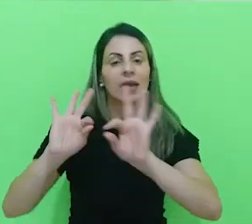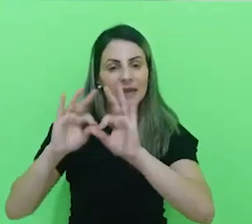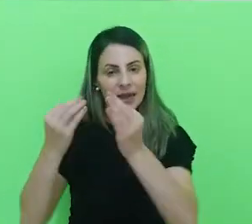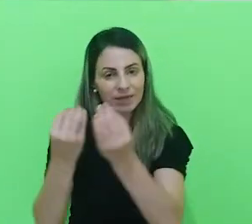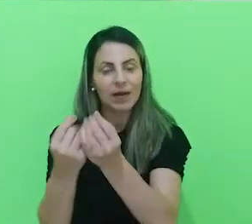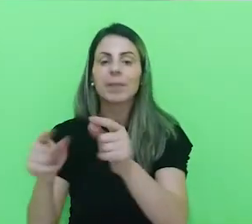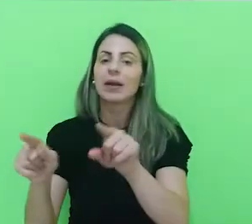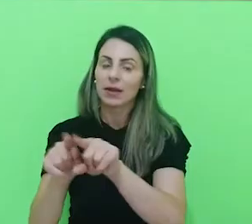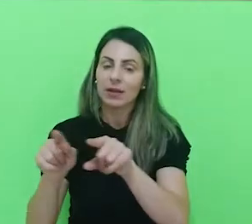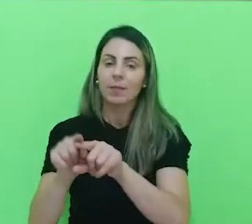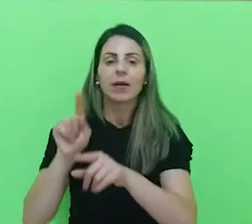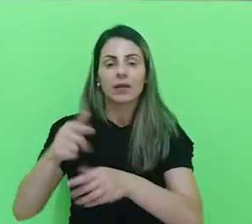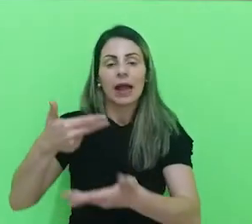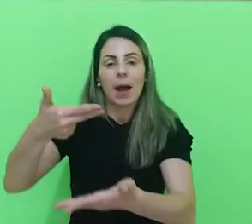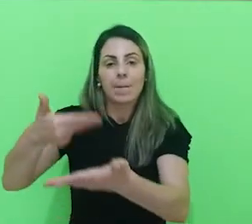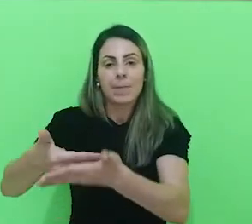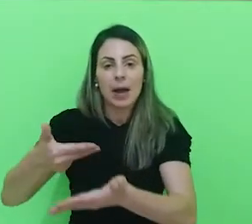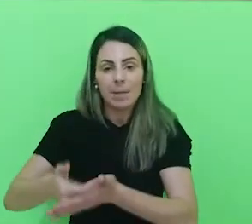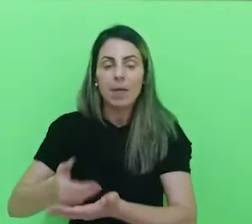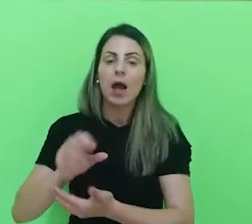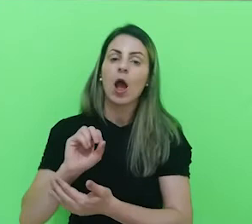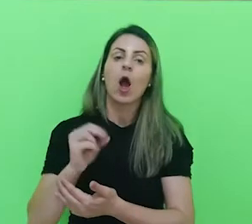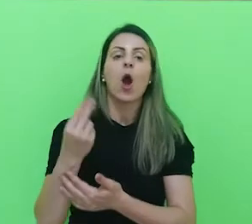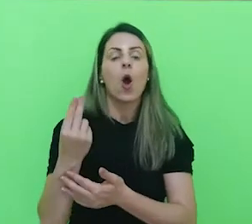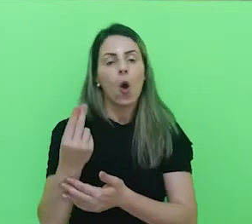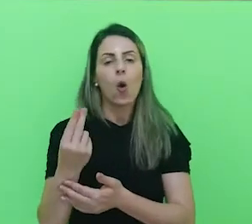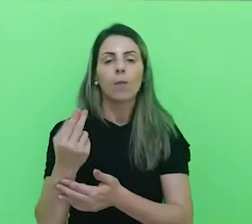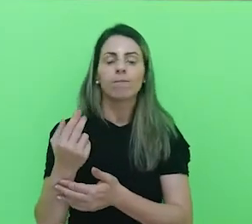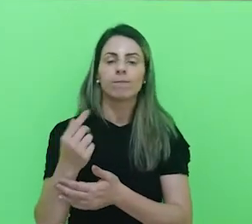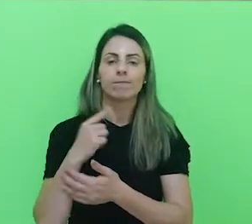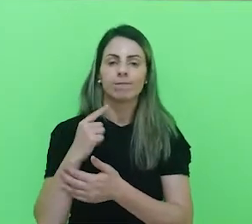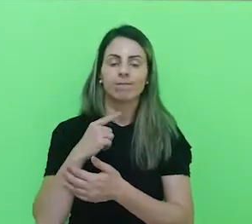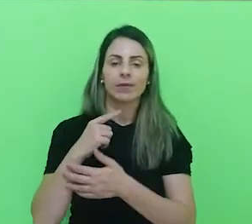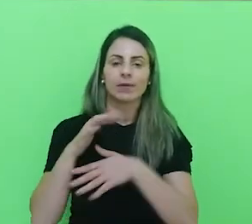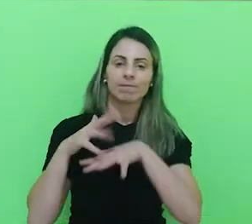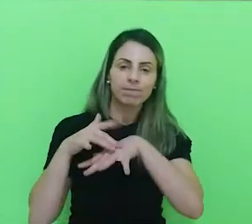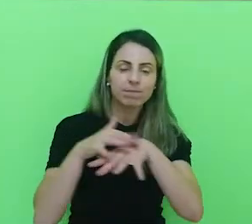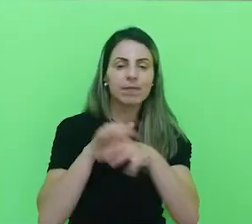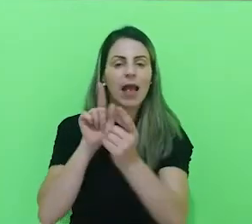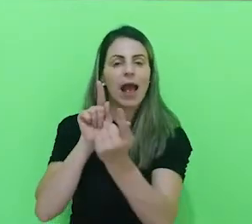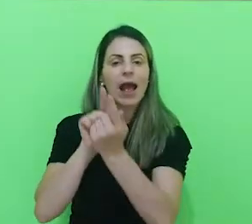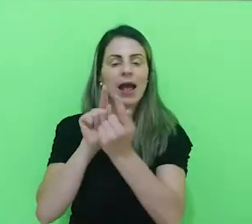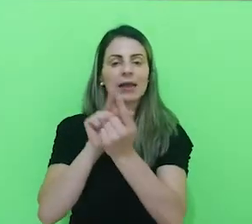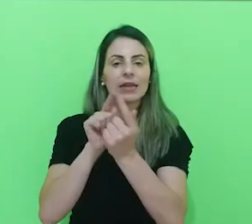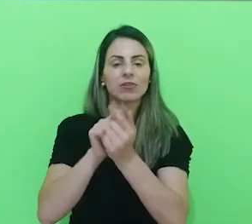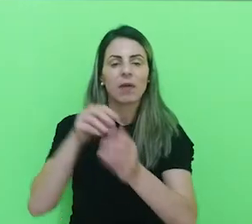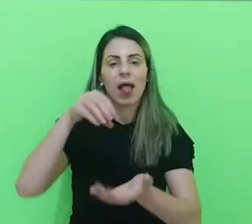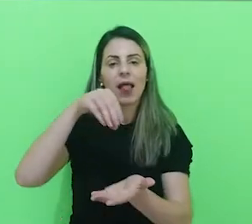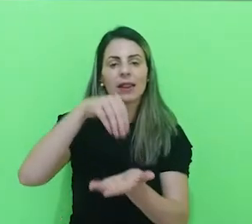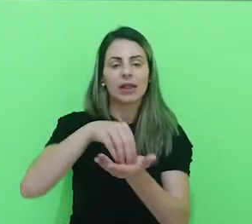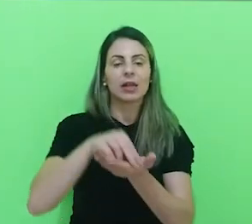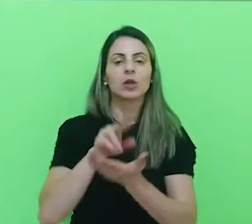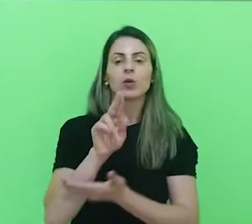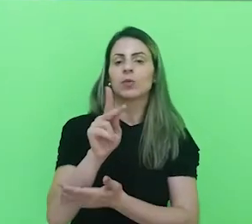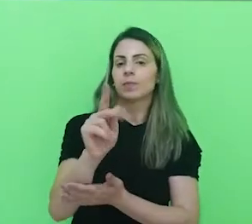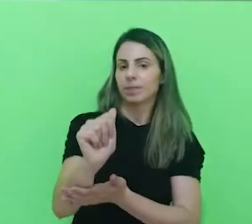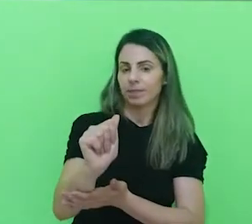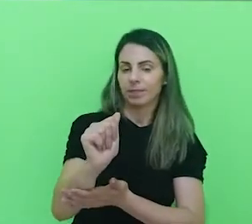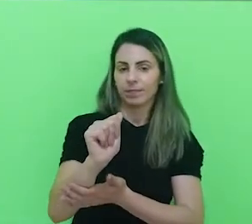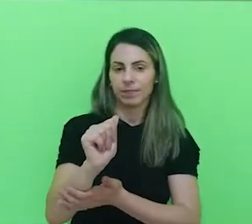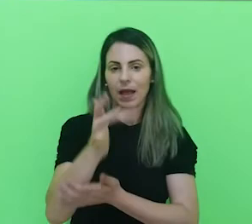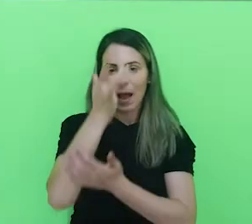que está internado ou estão numa situação de atendimento ambulatorial. O paciente que